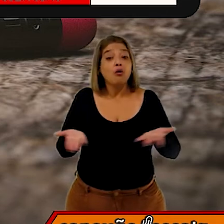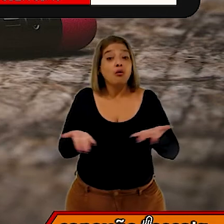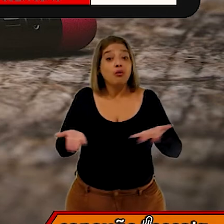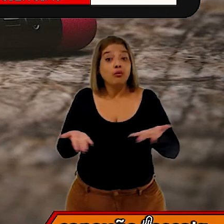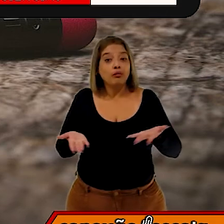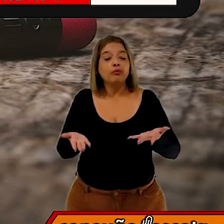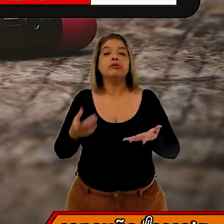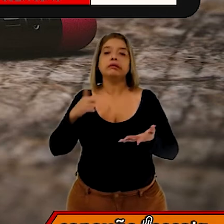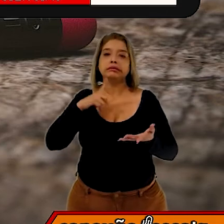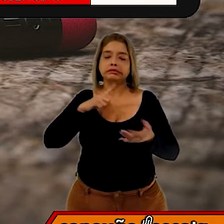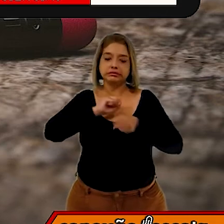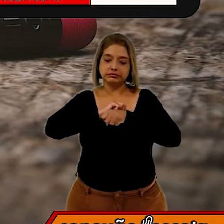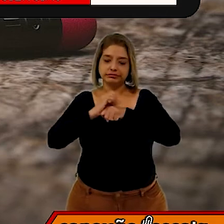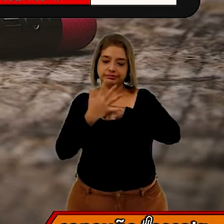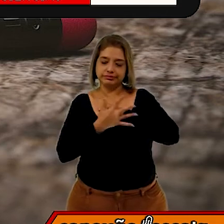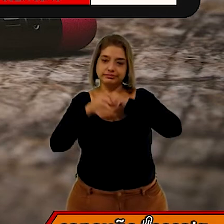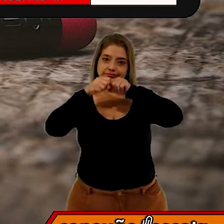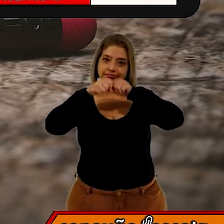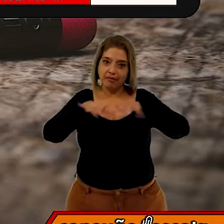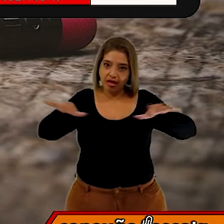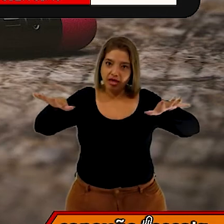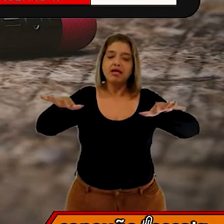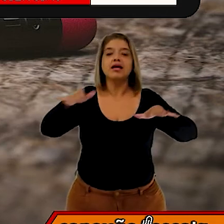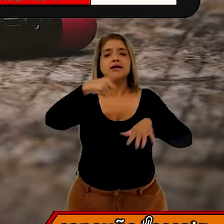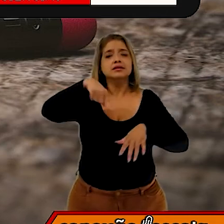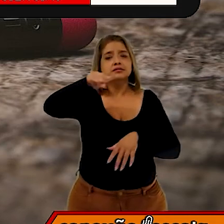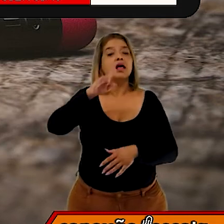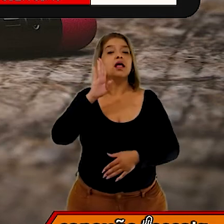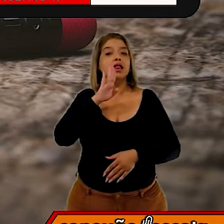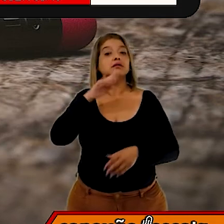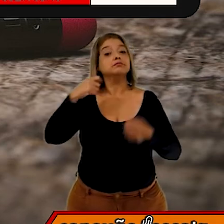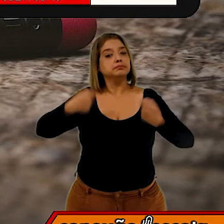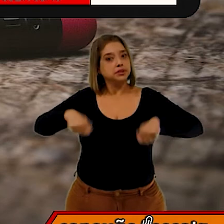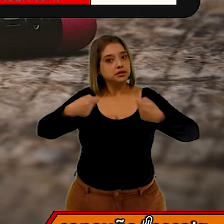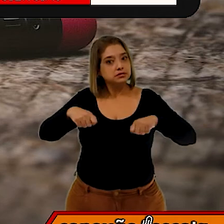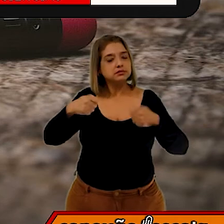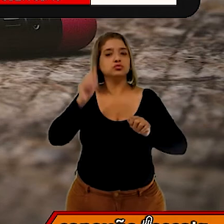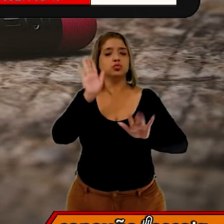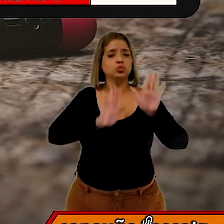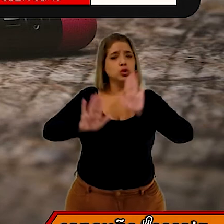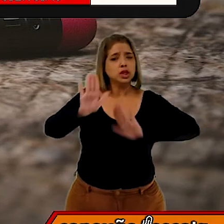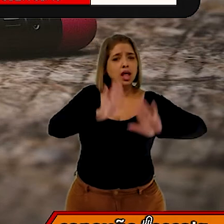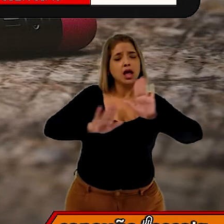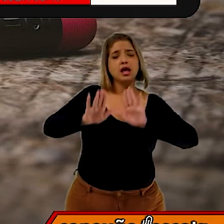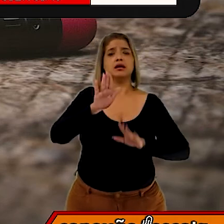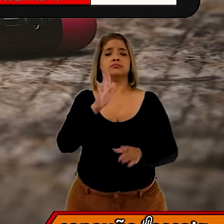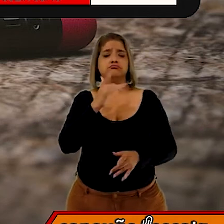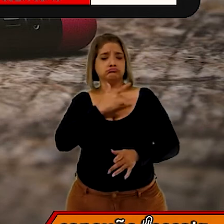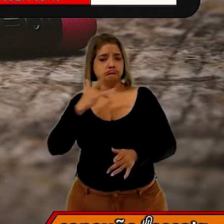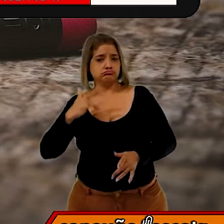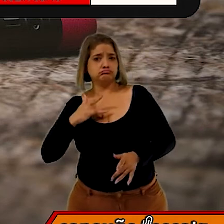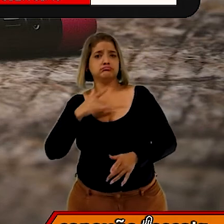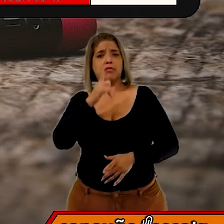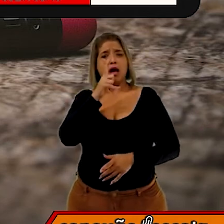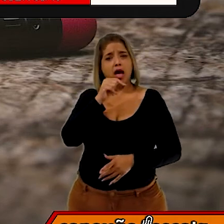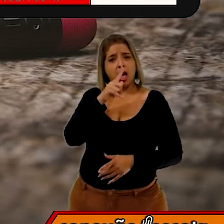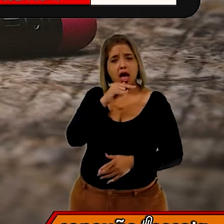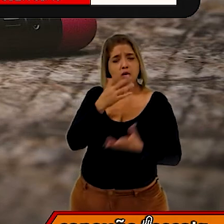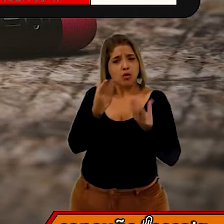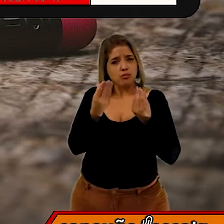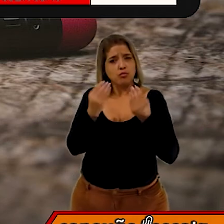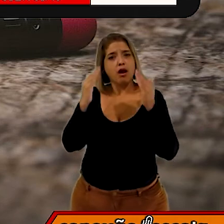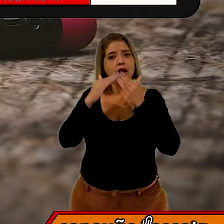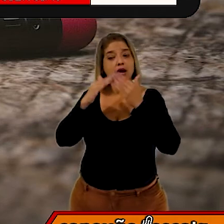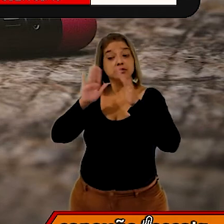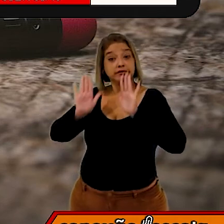de pandemia, é legal que você se cuide. Tome bastante água, fique em casa. Se